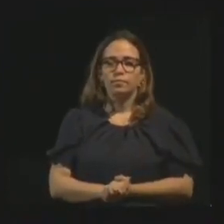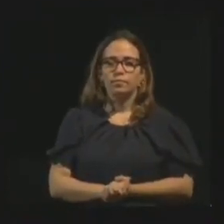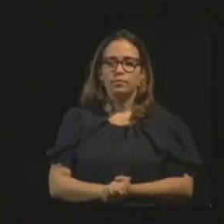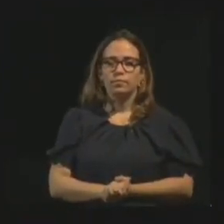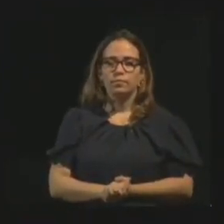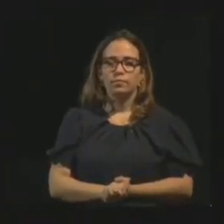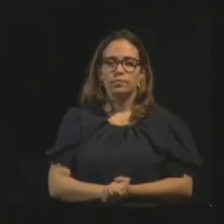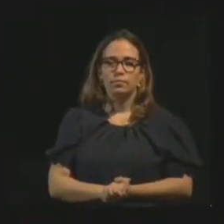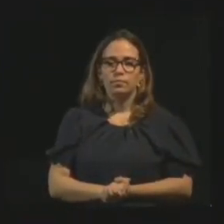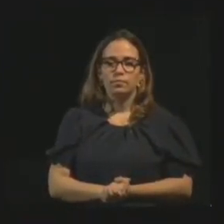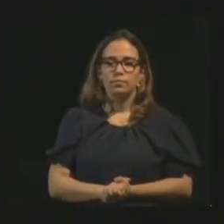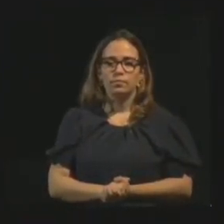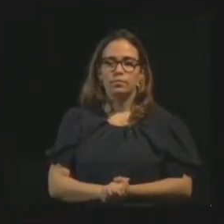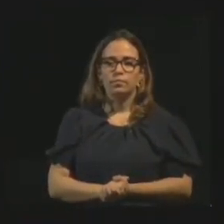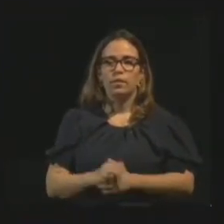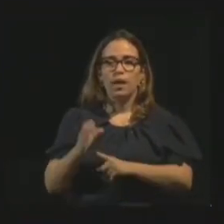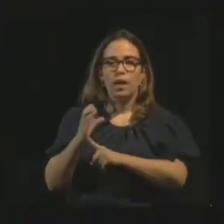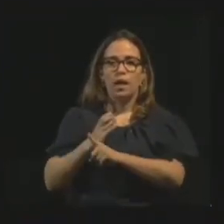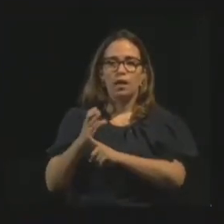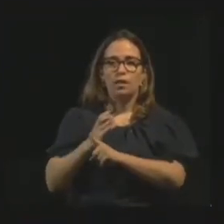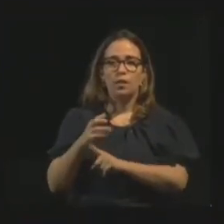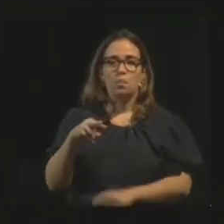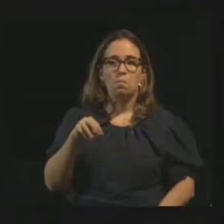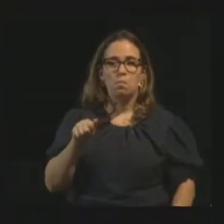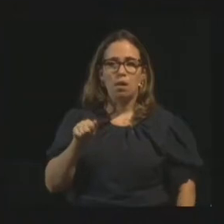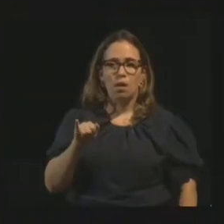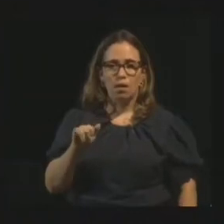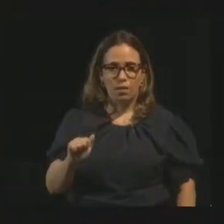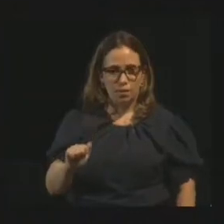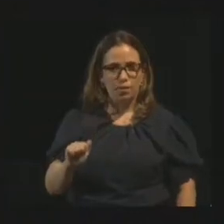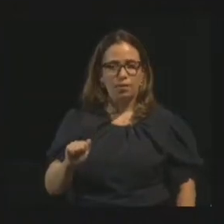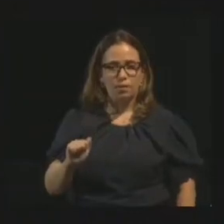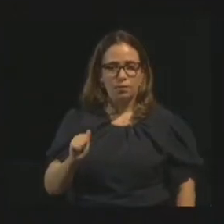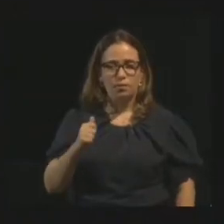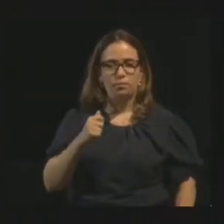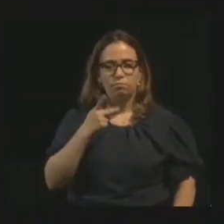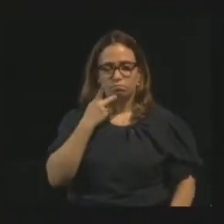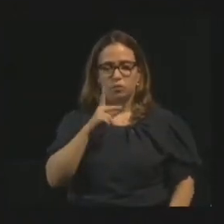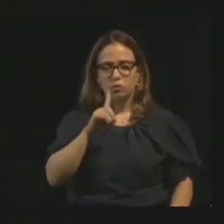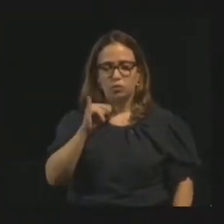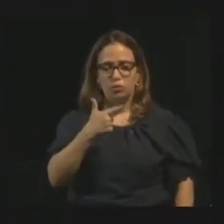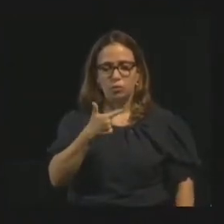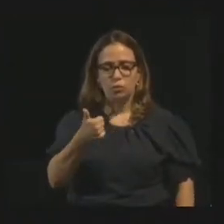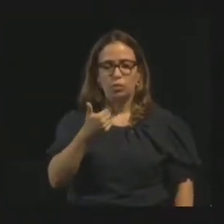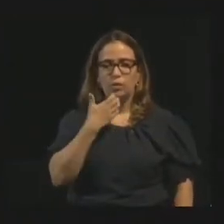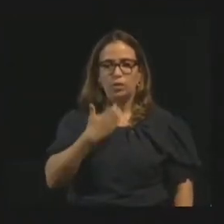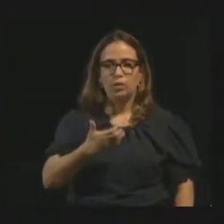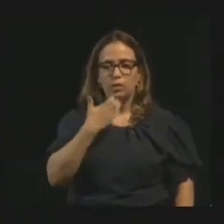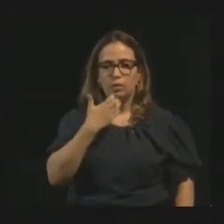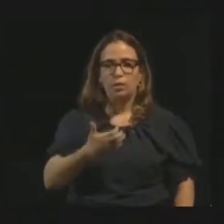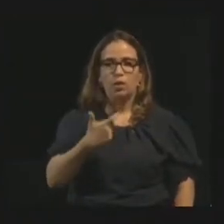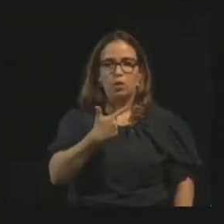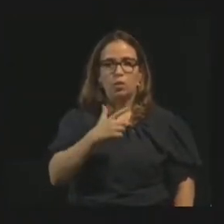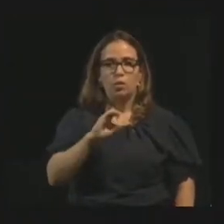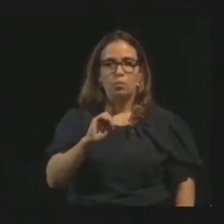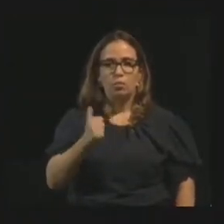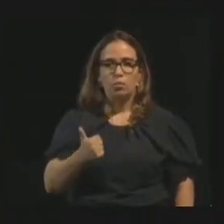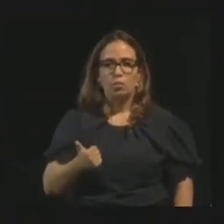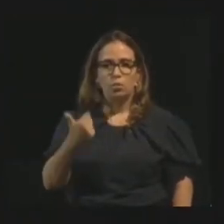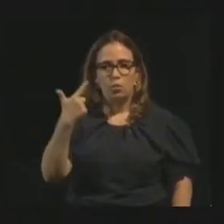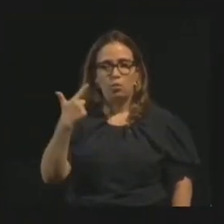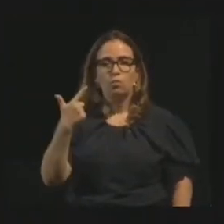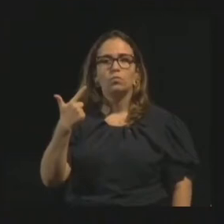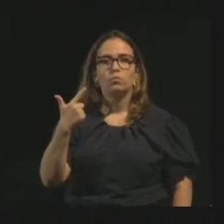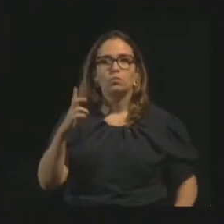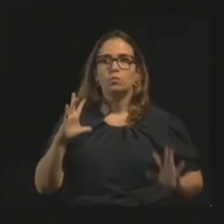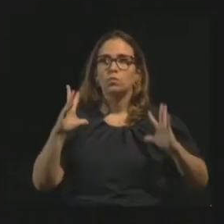equivocada do calendário maia que só apenas terminava naquela data de 21 de dezembro de 2012, que provocou uma